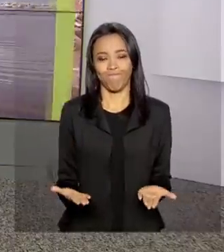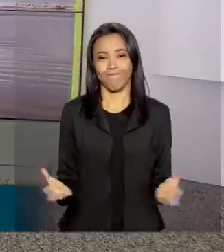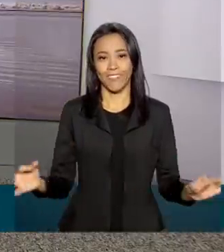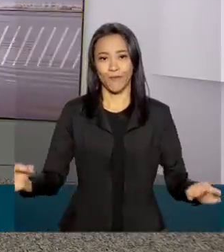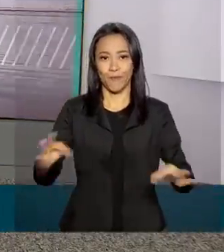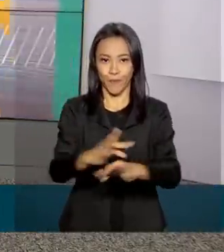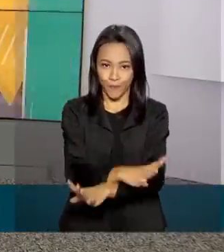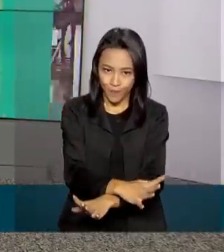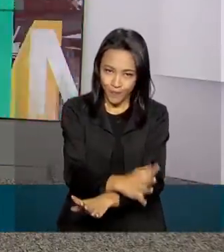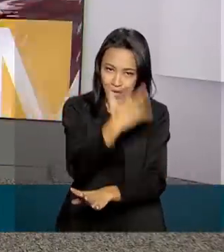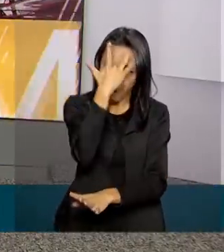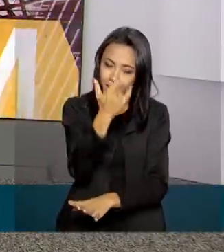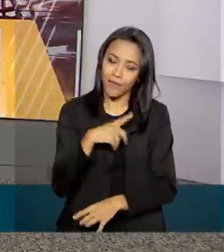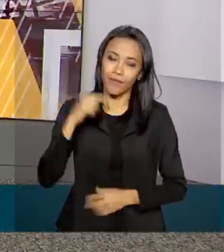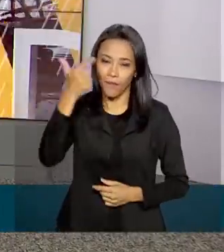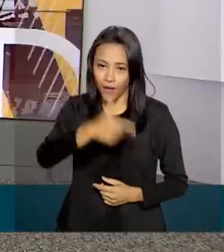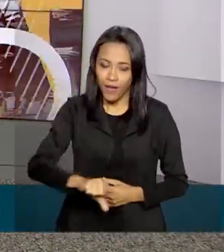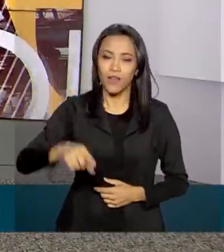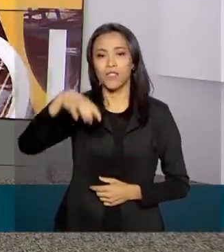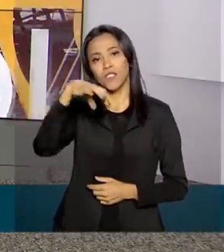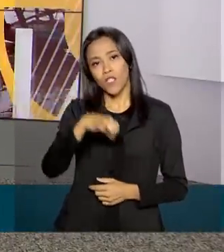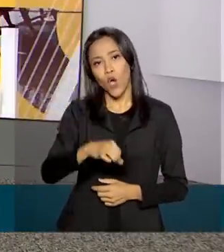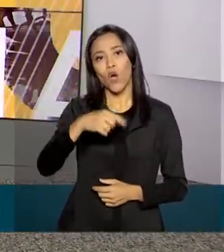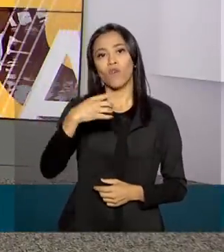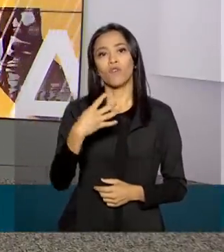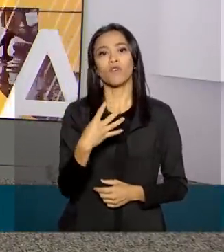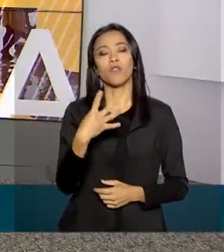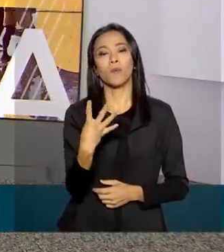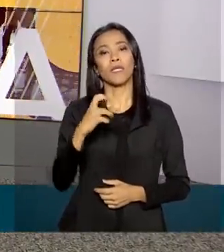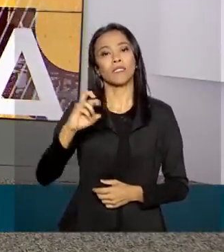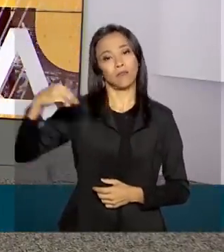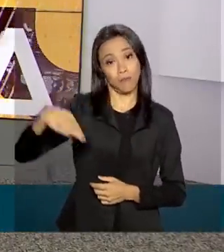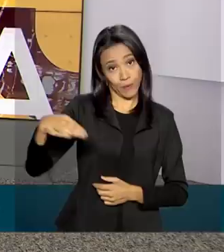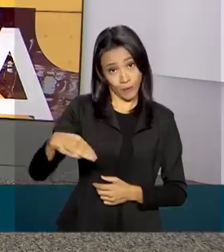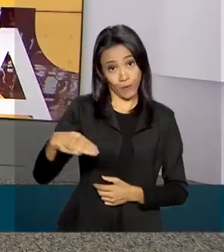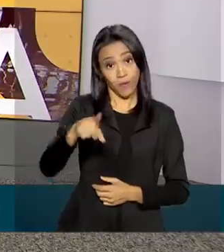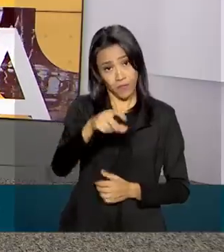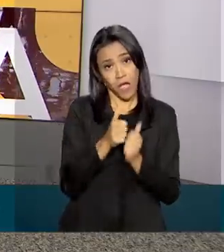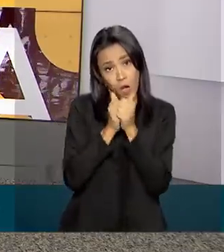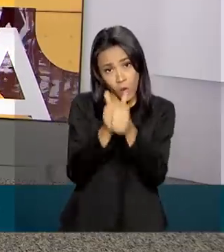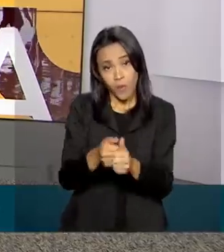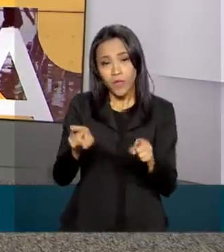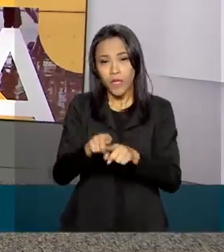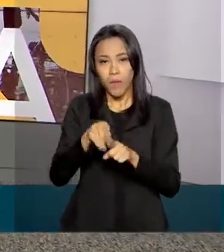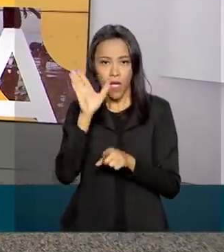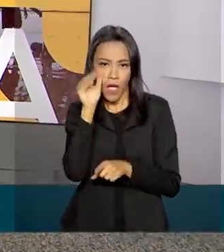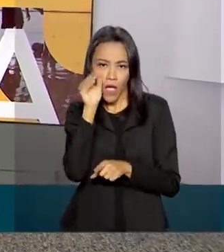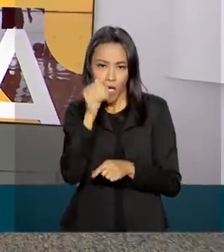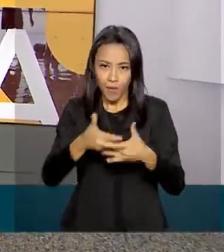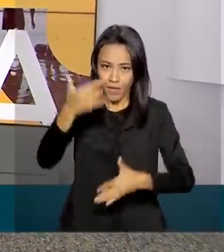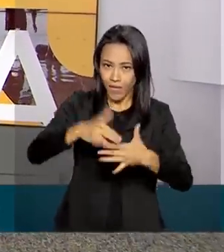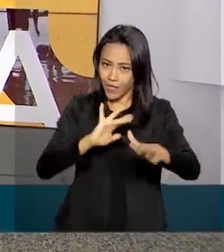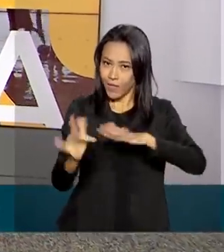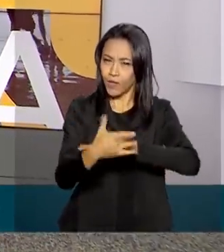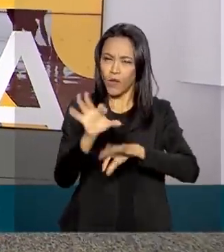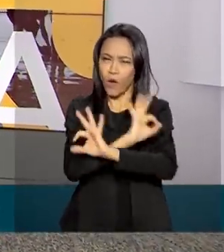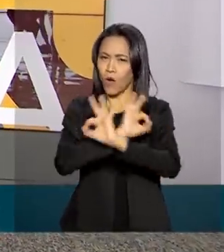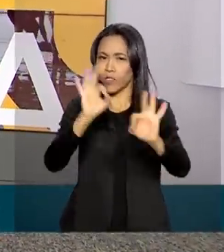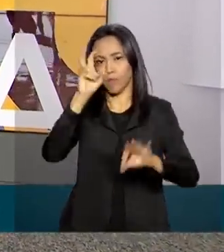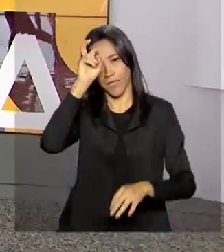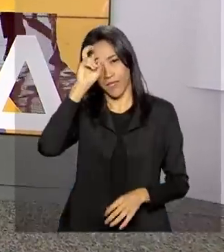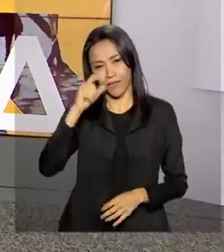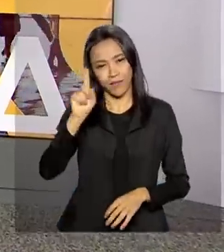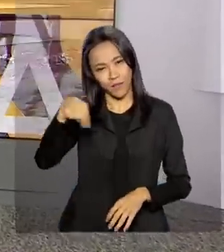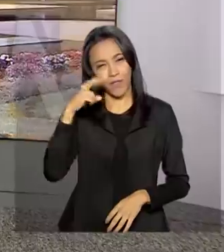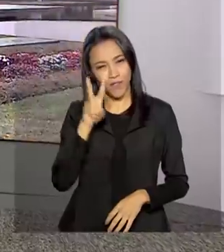termina aqui. Amanhã tem mais, a partir das 9 horas e 45 minutos. Nos acompanhe também pelas redes sociais. Uma ótima quinta-feira